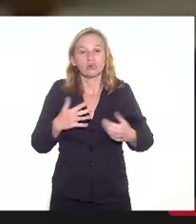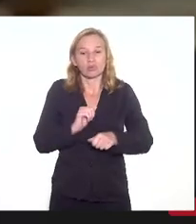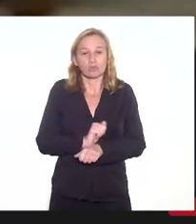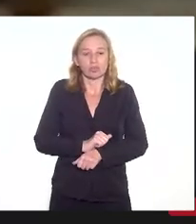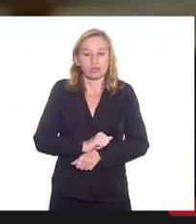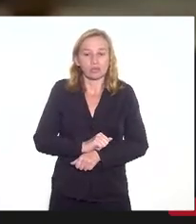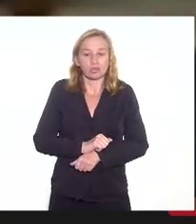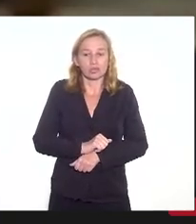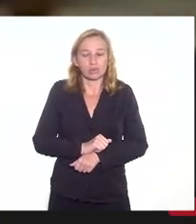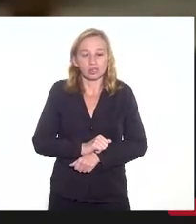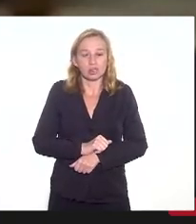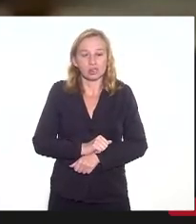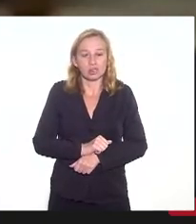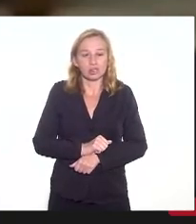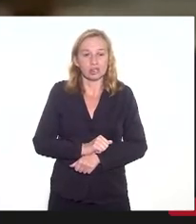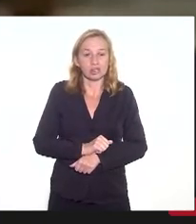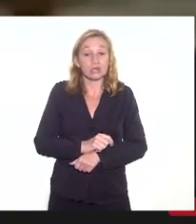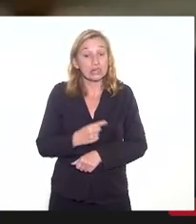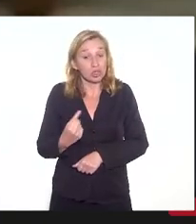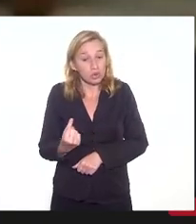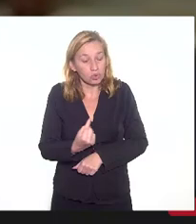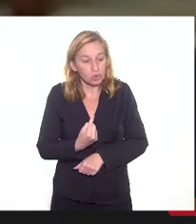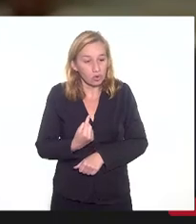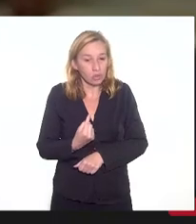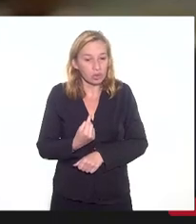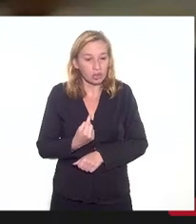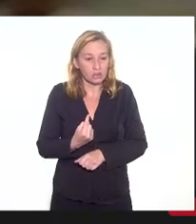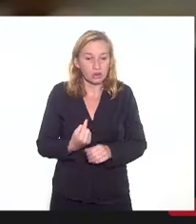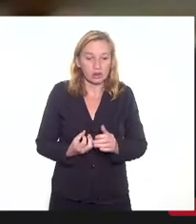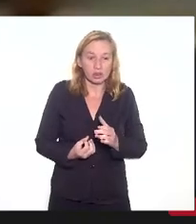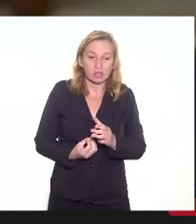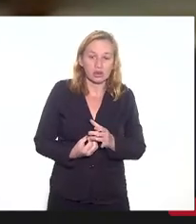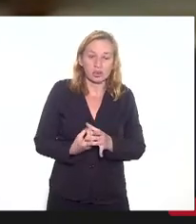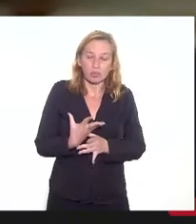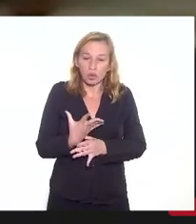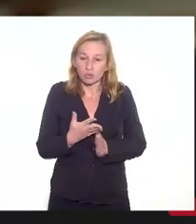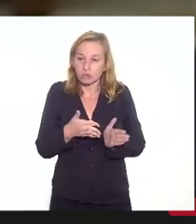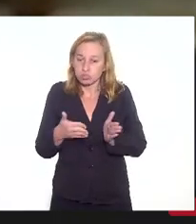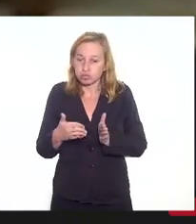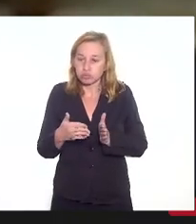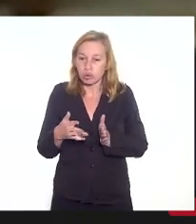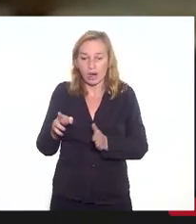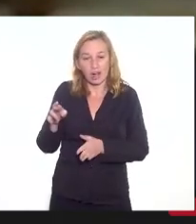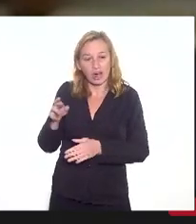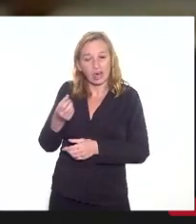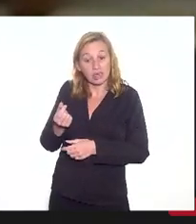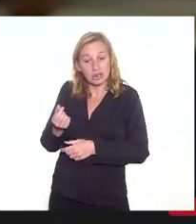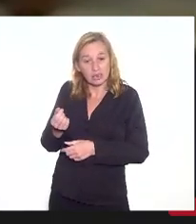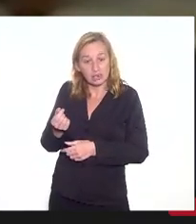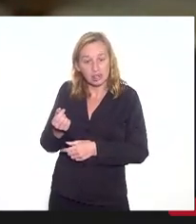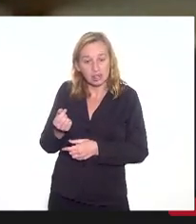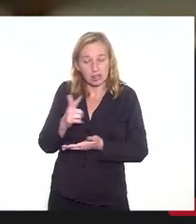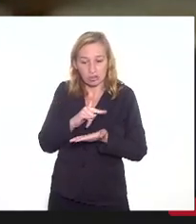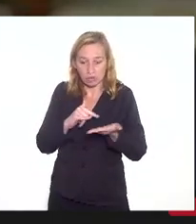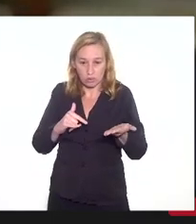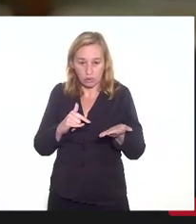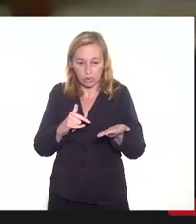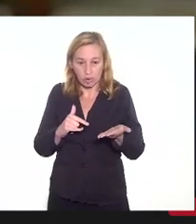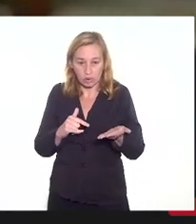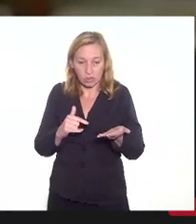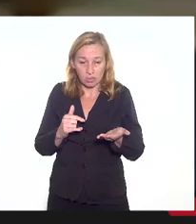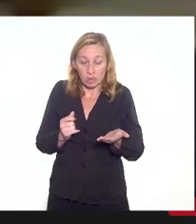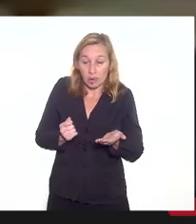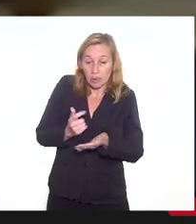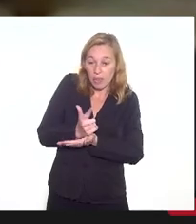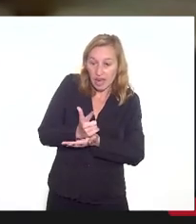a medida que a gente produz a receita suficiente para fazer face a essas despesas, é